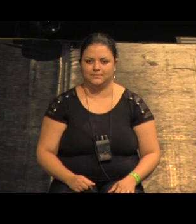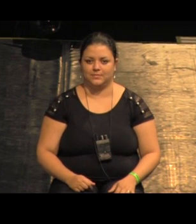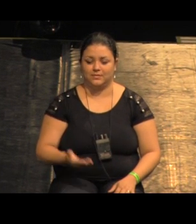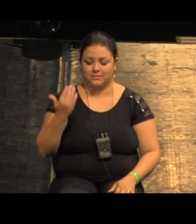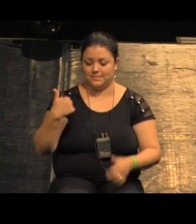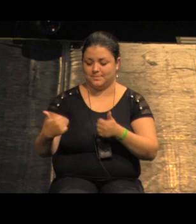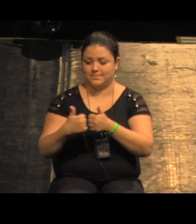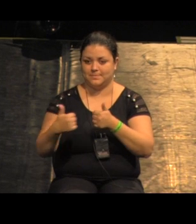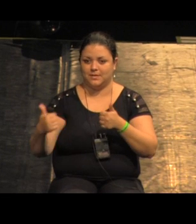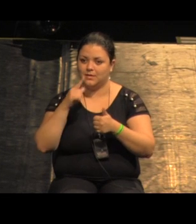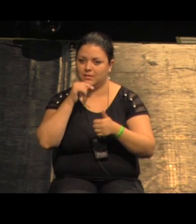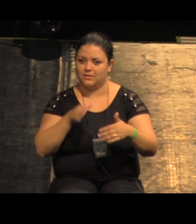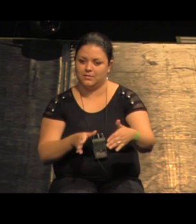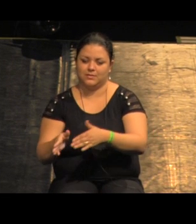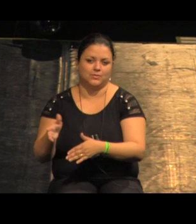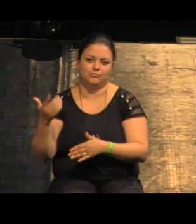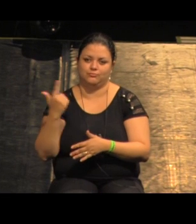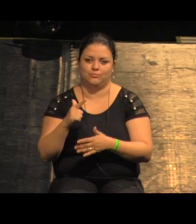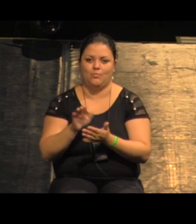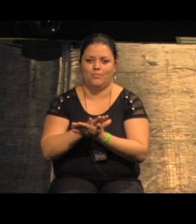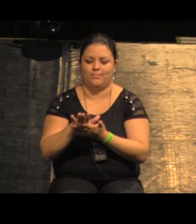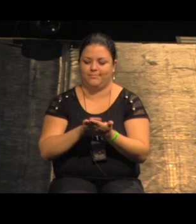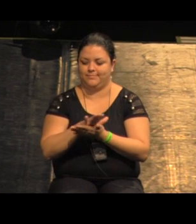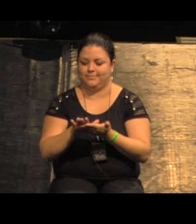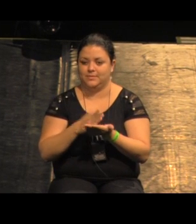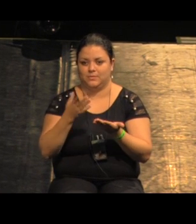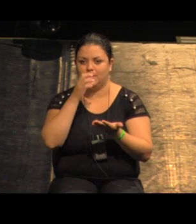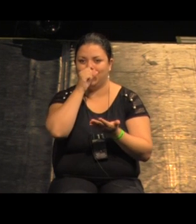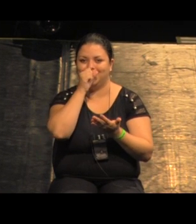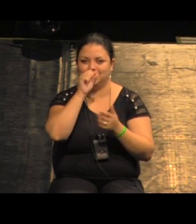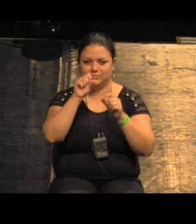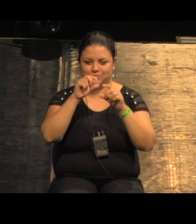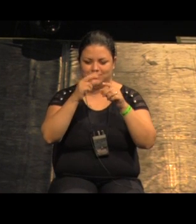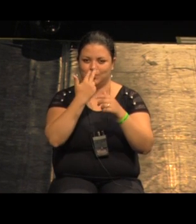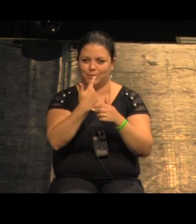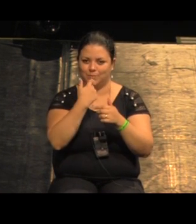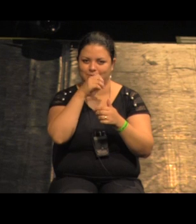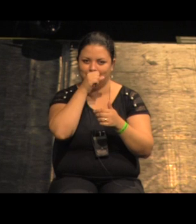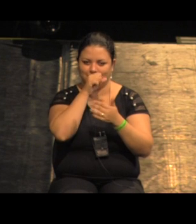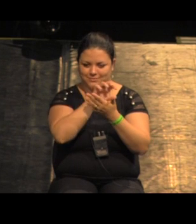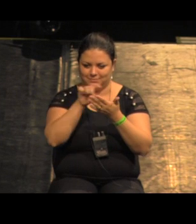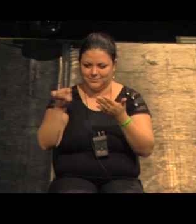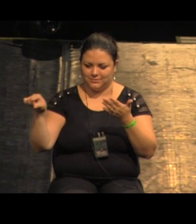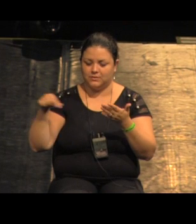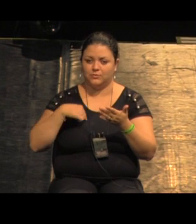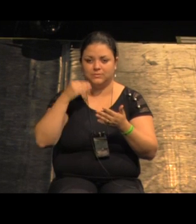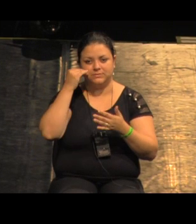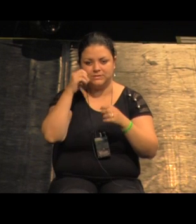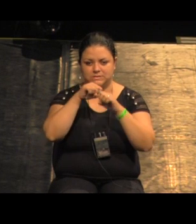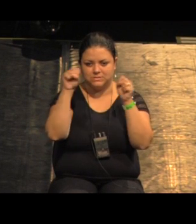alto falho do rio então justamente esse laranja é o que nós estamos propondo é abrir um sistema de espaços públicos